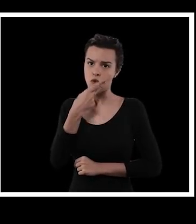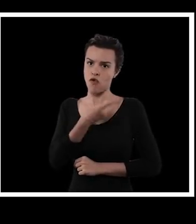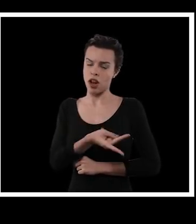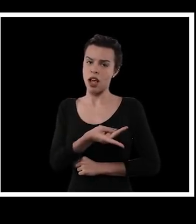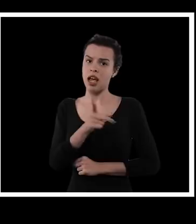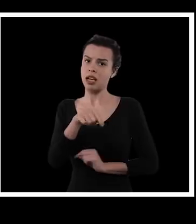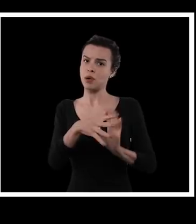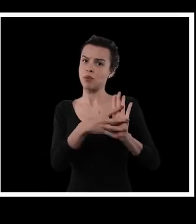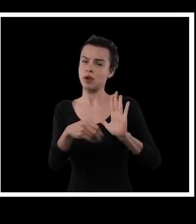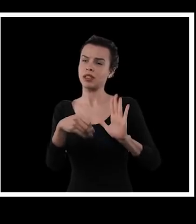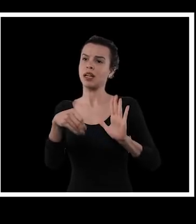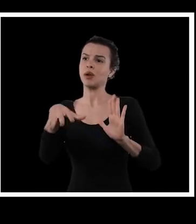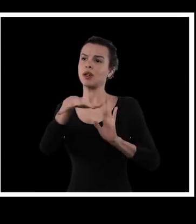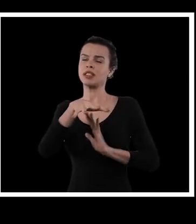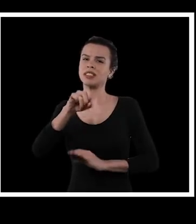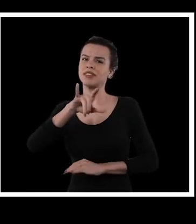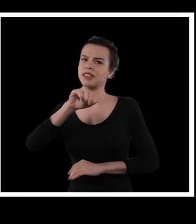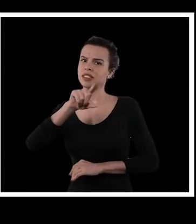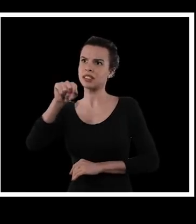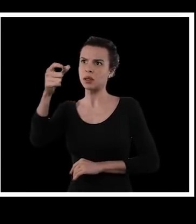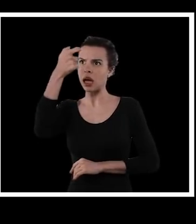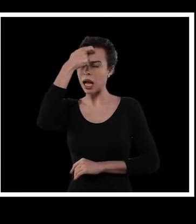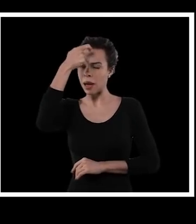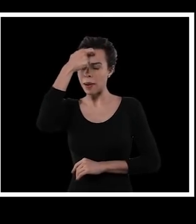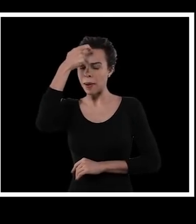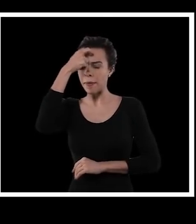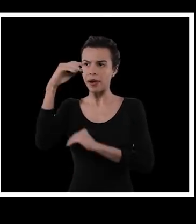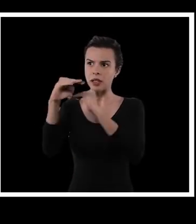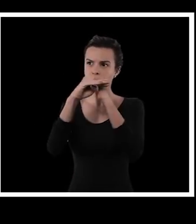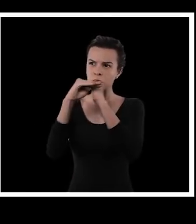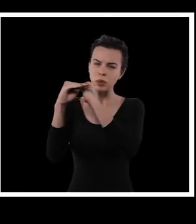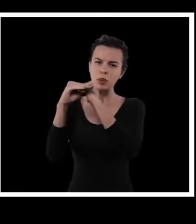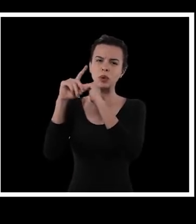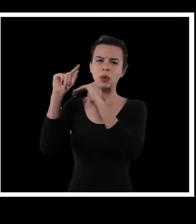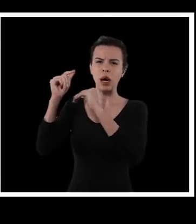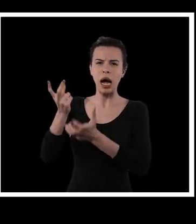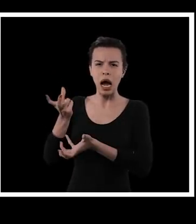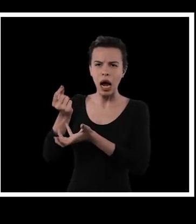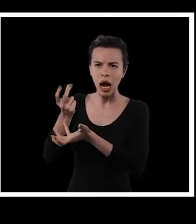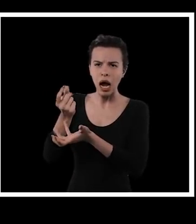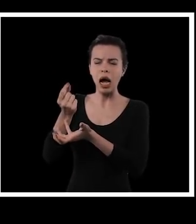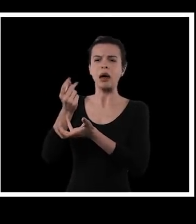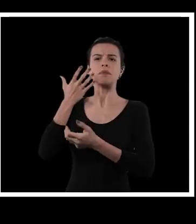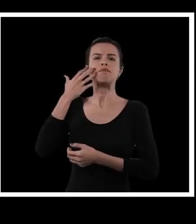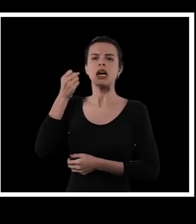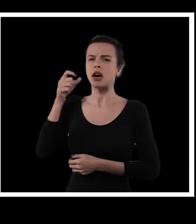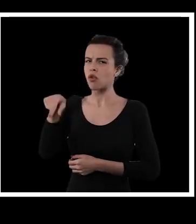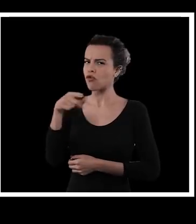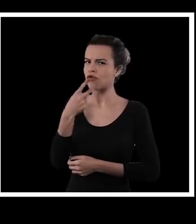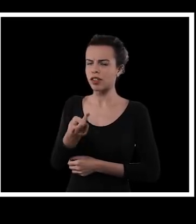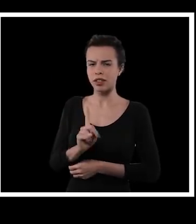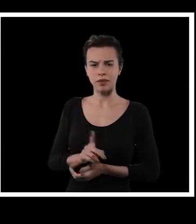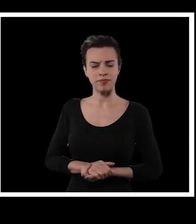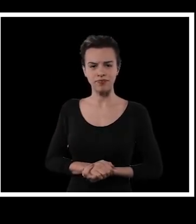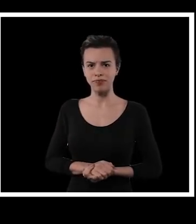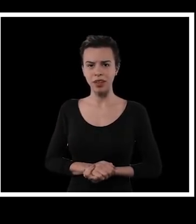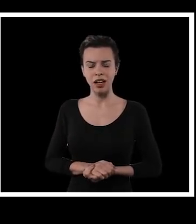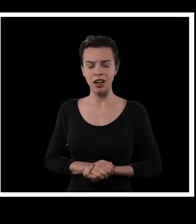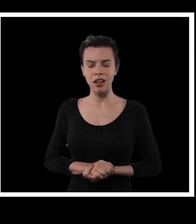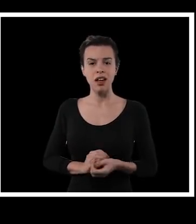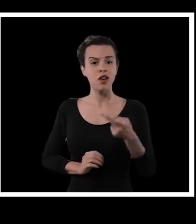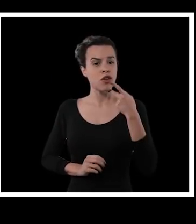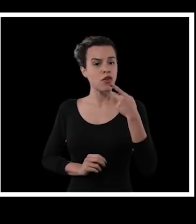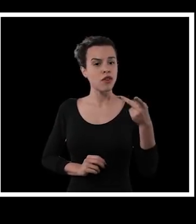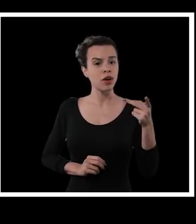civilizatória, e eu não estou dizendo que a civilização é o modelo de civilização que as pessoas têm na cabeça, do universalismo, do capital, do mundo